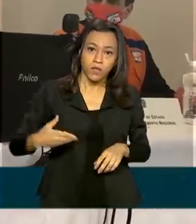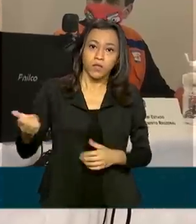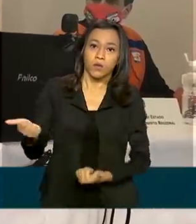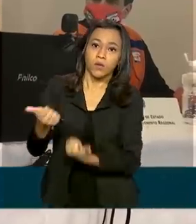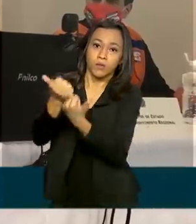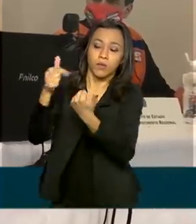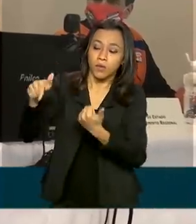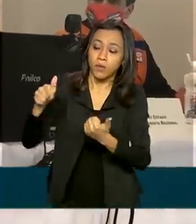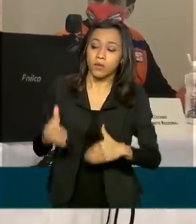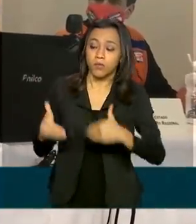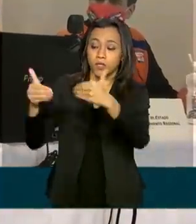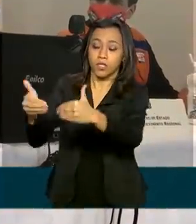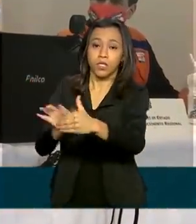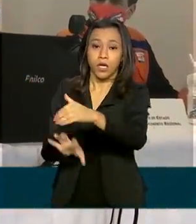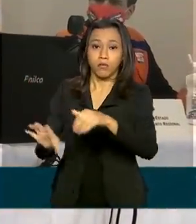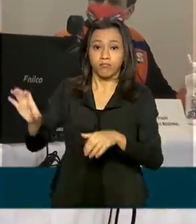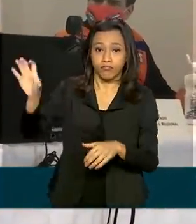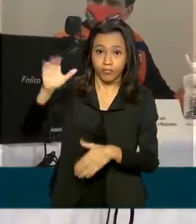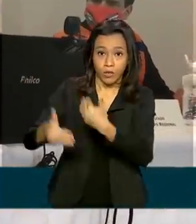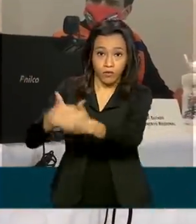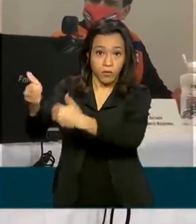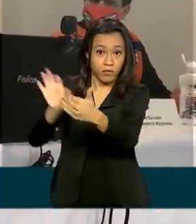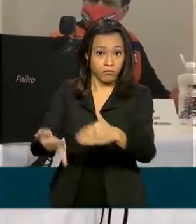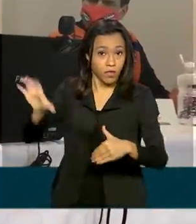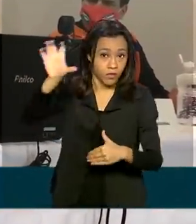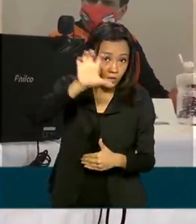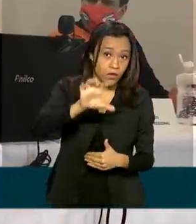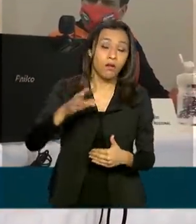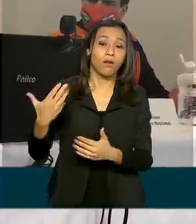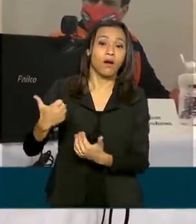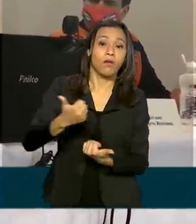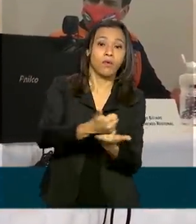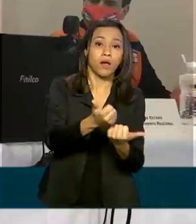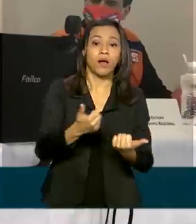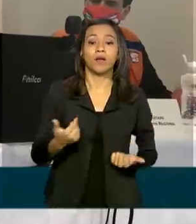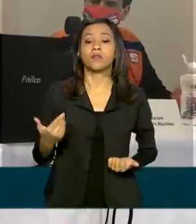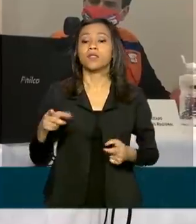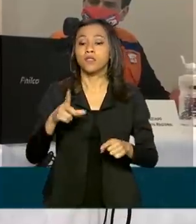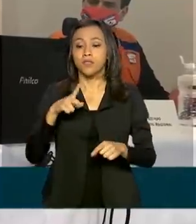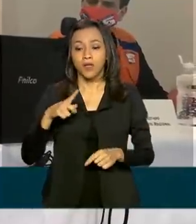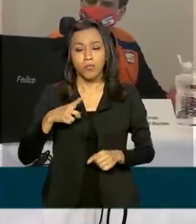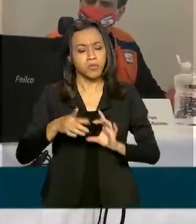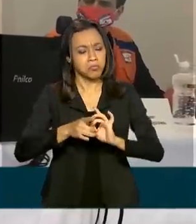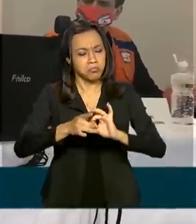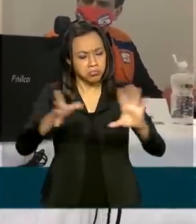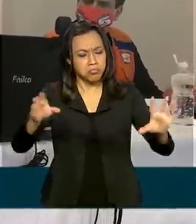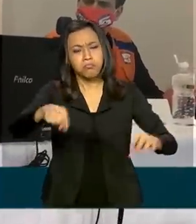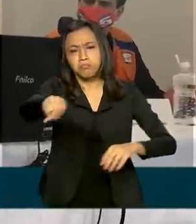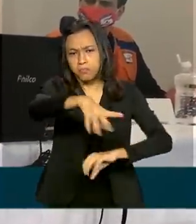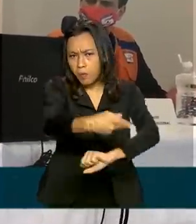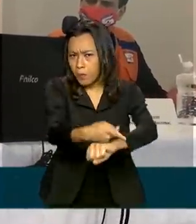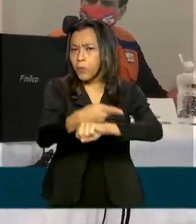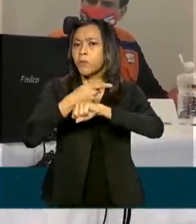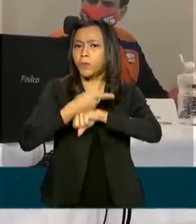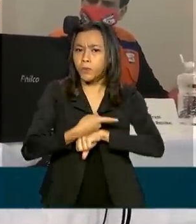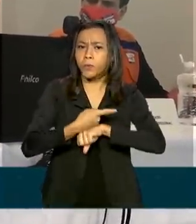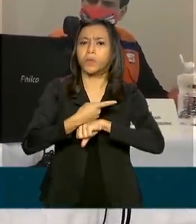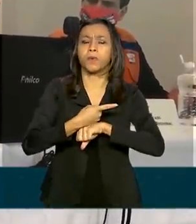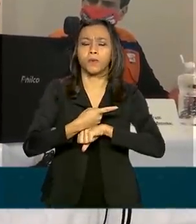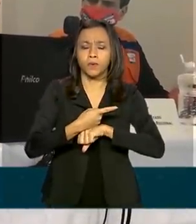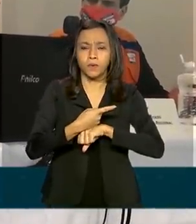Regional, que temos à frente aqui o Rogério Marinho, estamos à disposição para que for possível